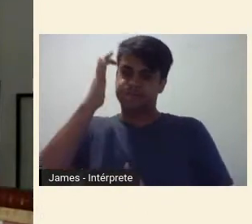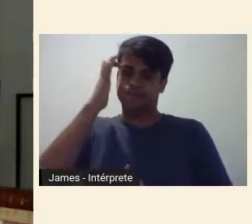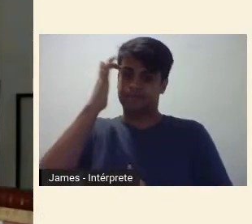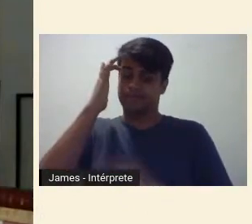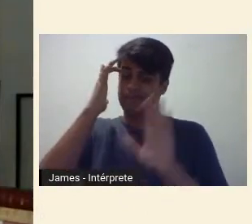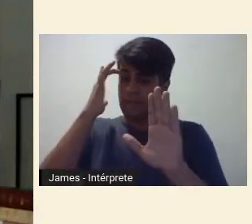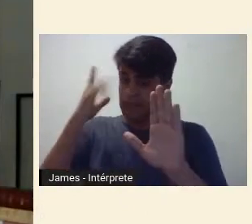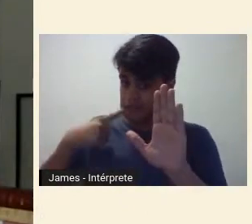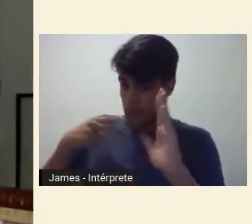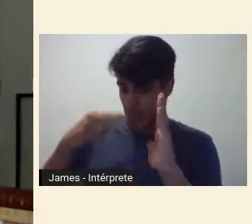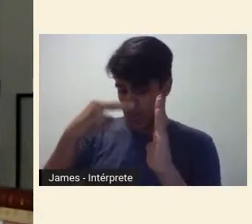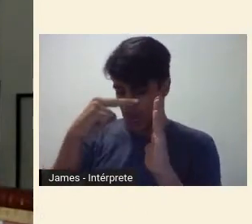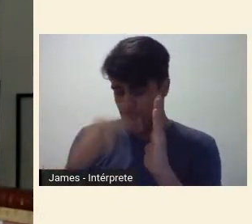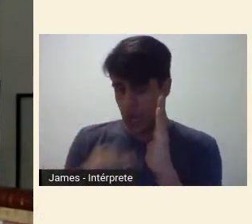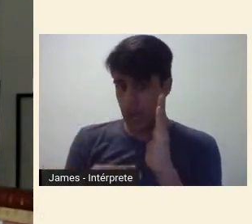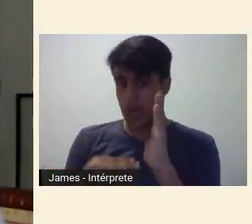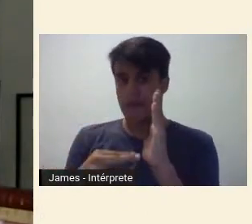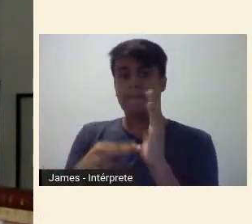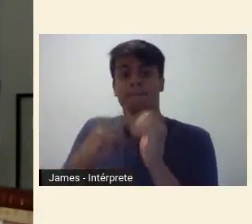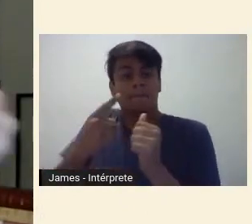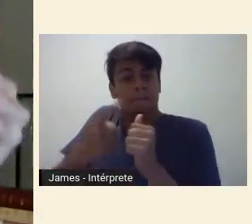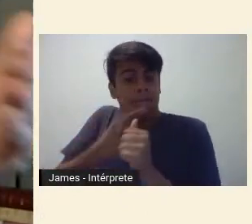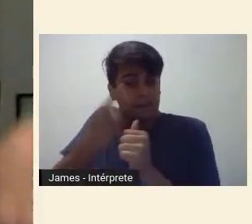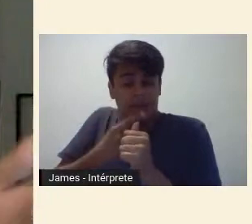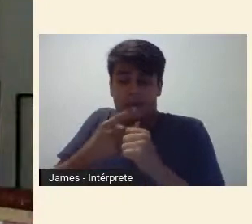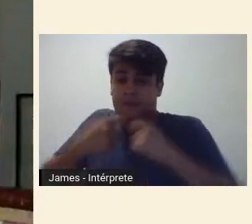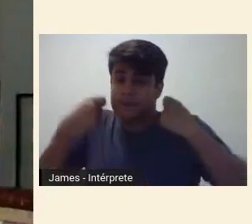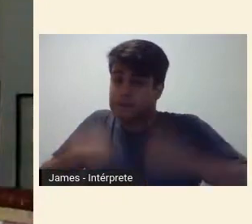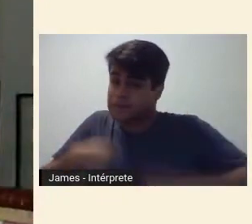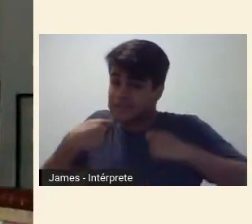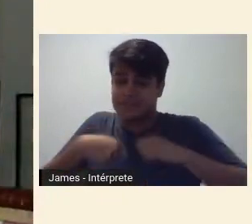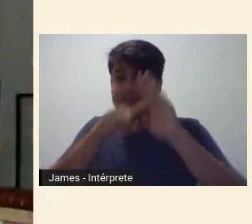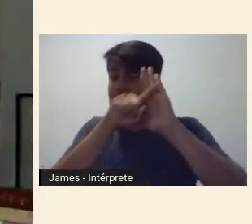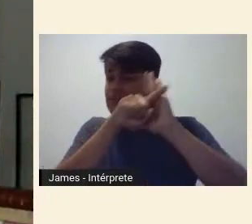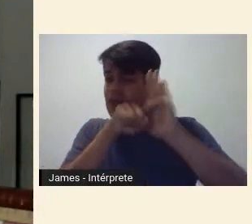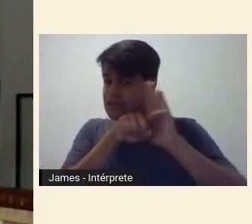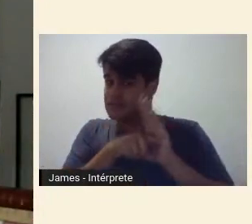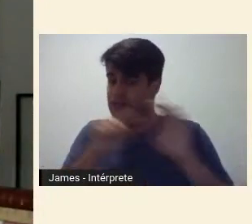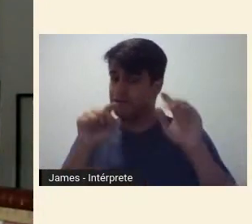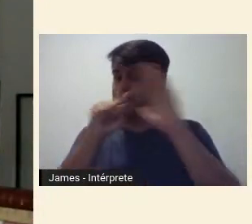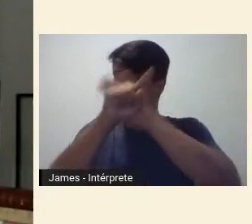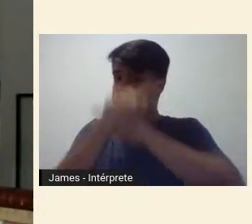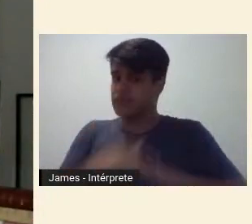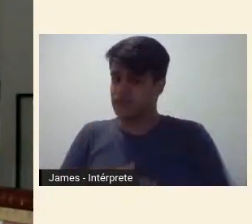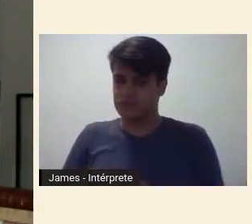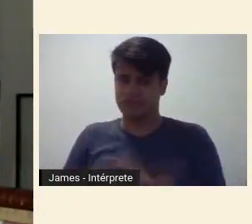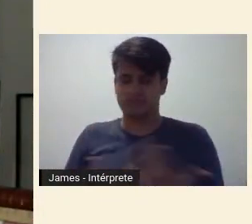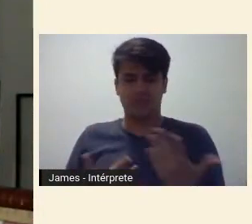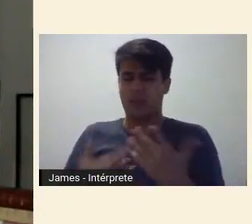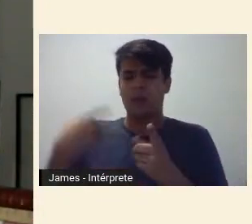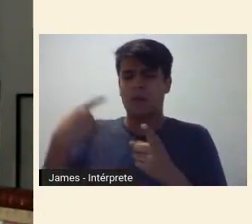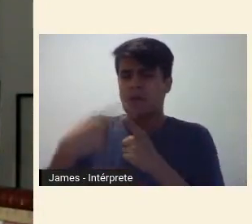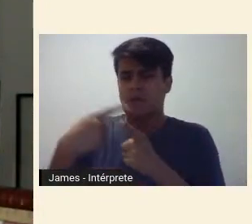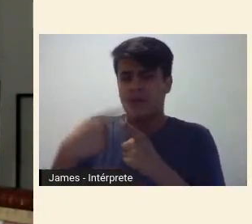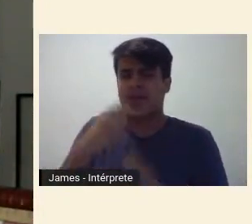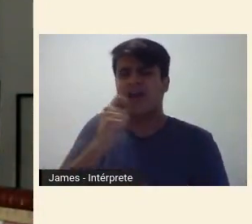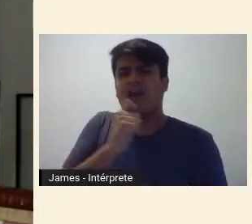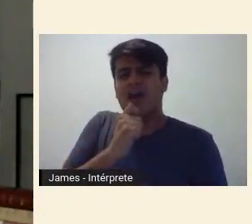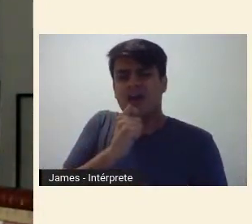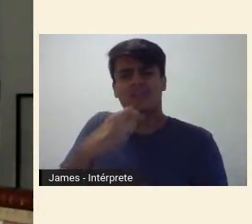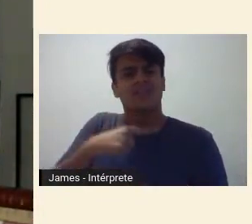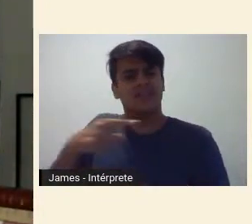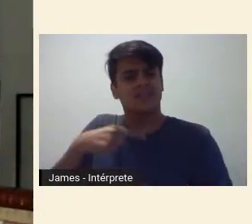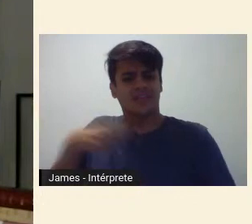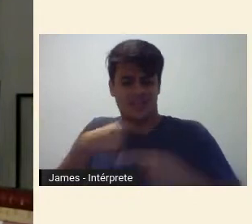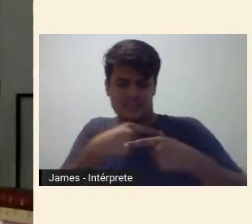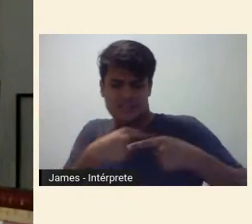antes do gesto de desconstrução, a pergunta motivadora do mesmo. Por que ainda vivemos a disputa ao redor da semana e